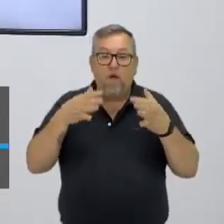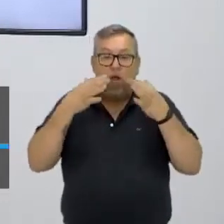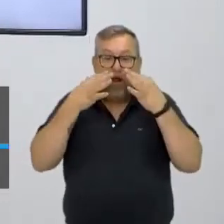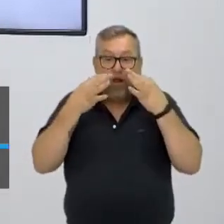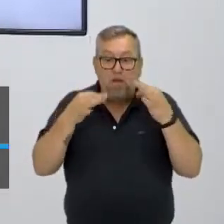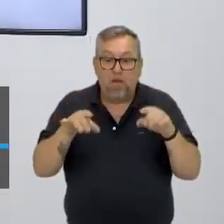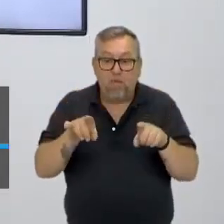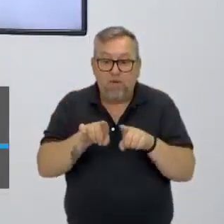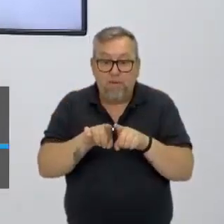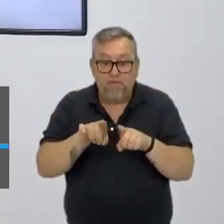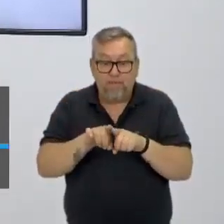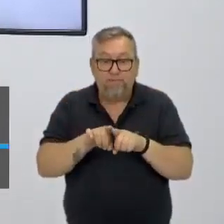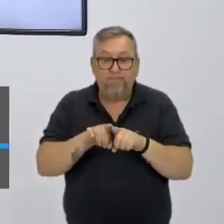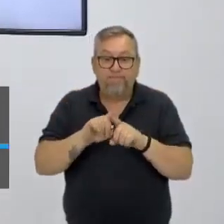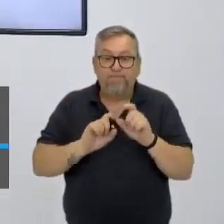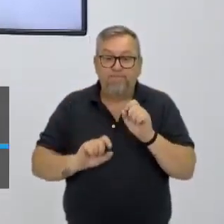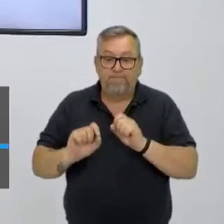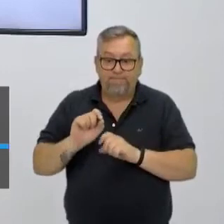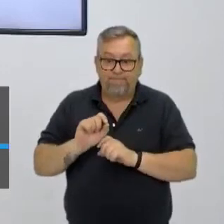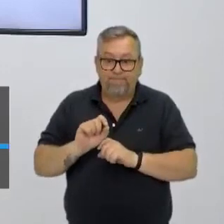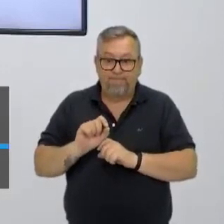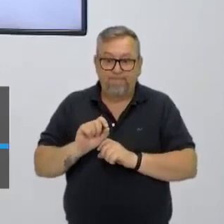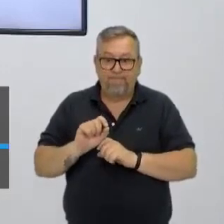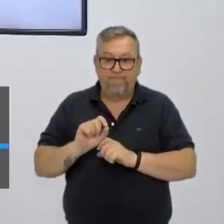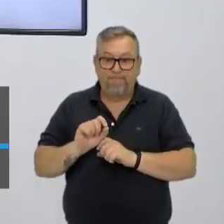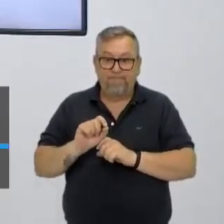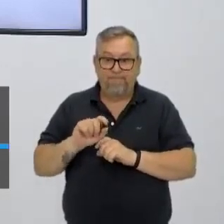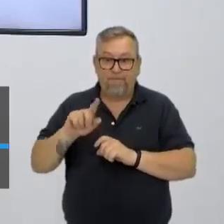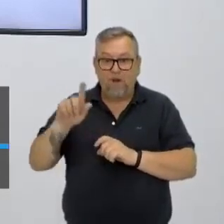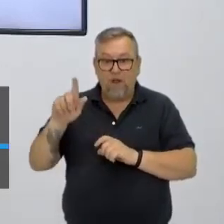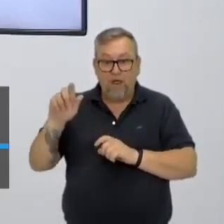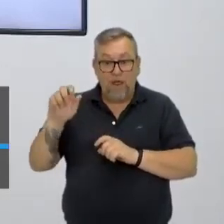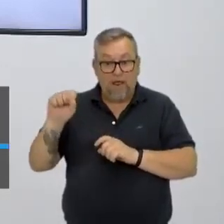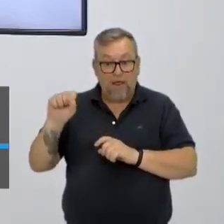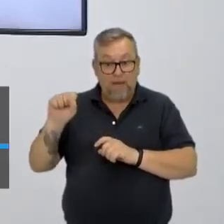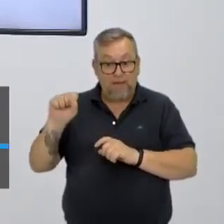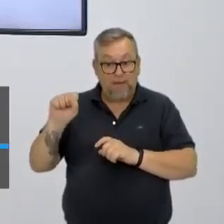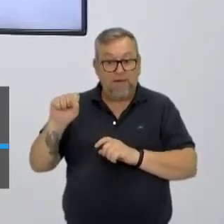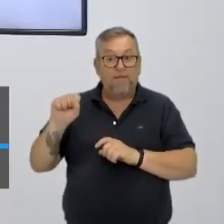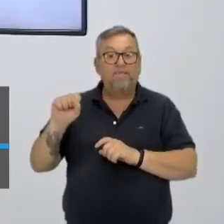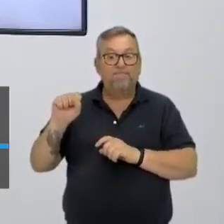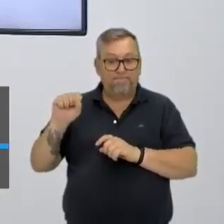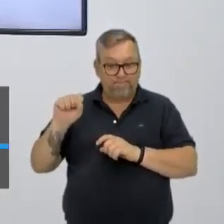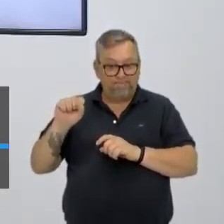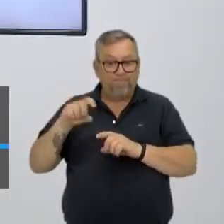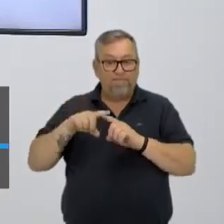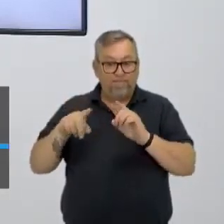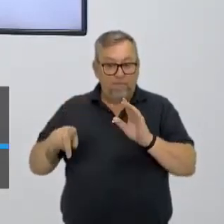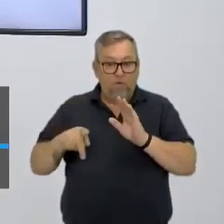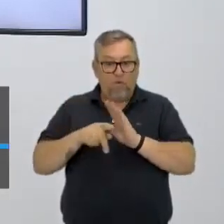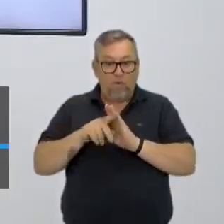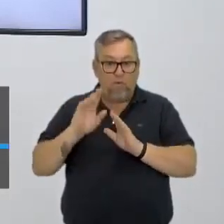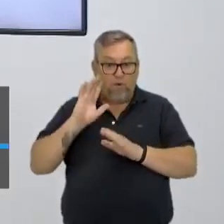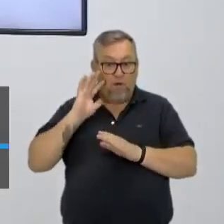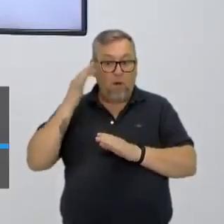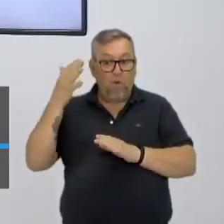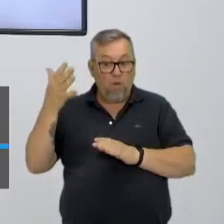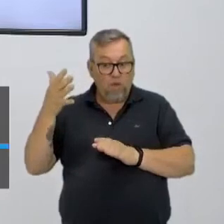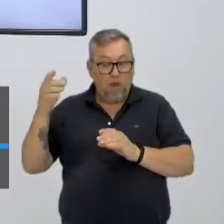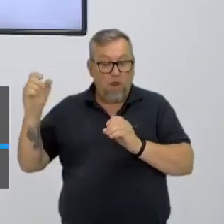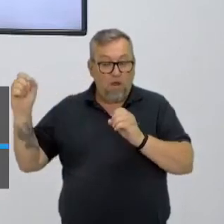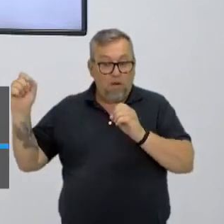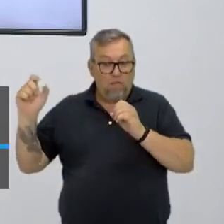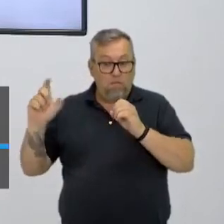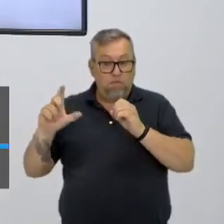e observação são os gases, a emissão dos gases de efeito estufa